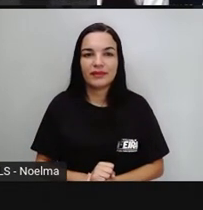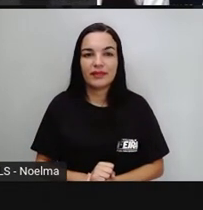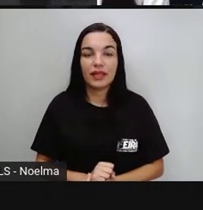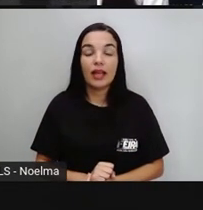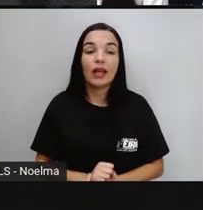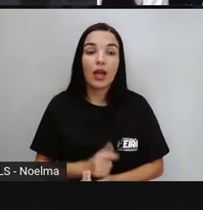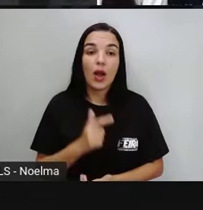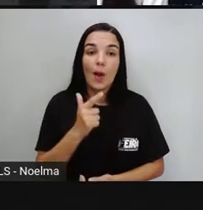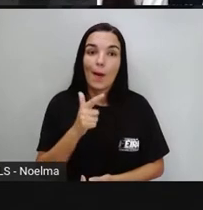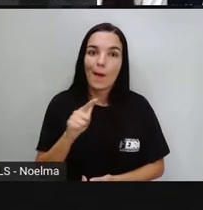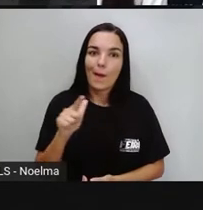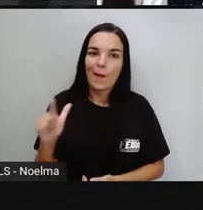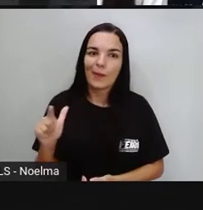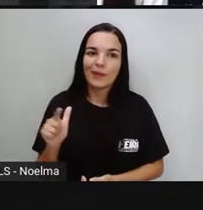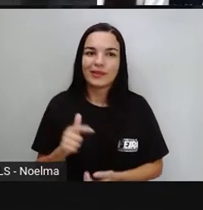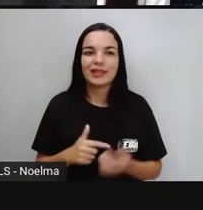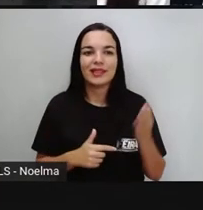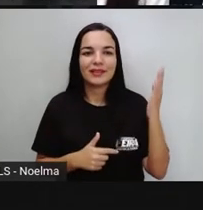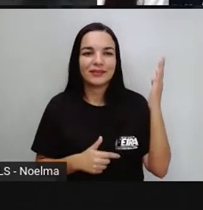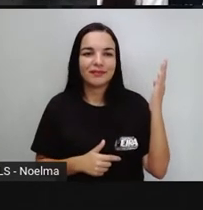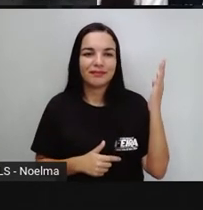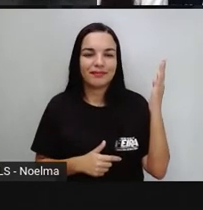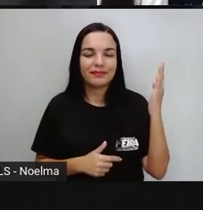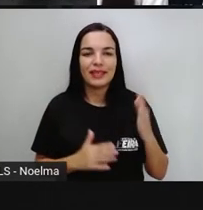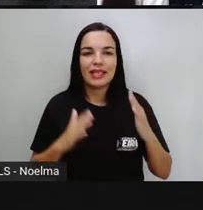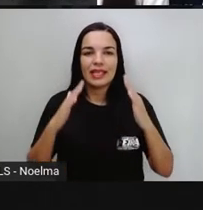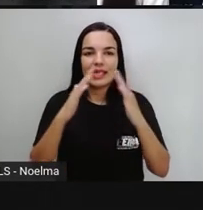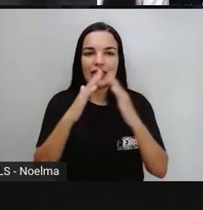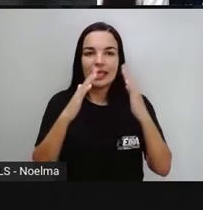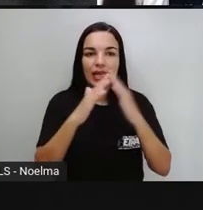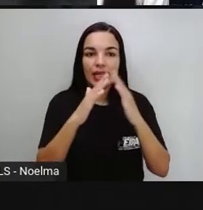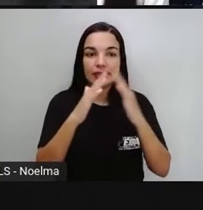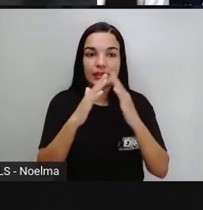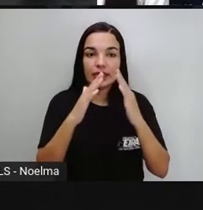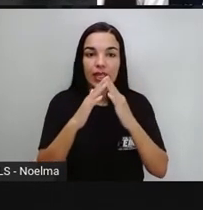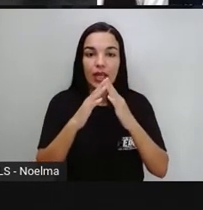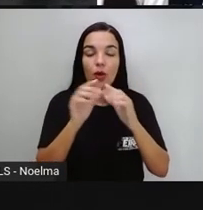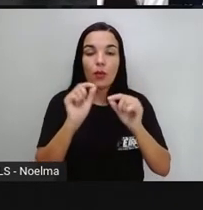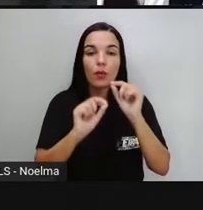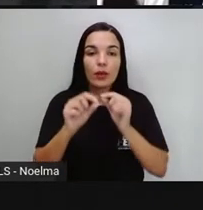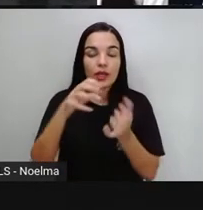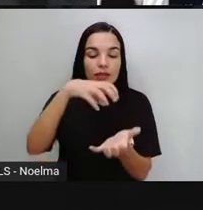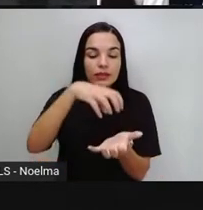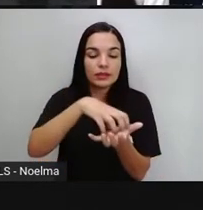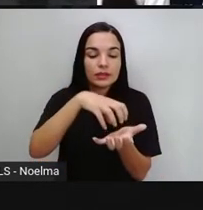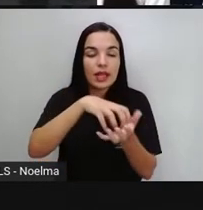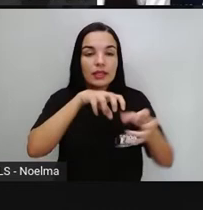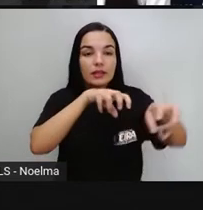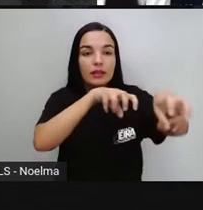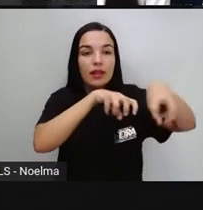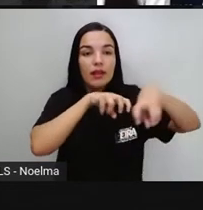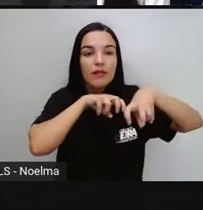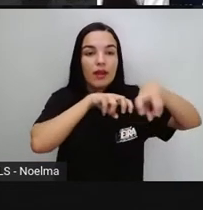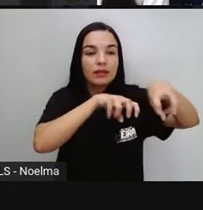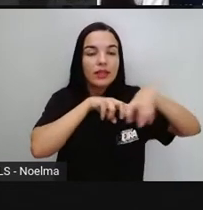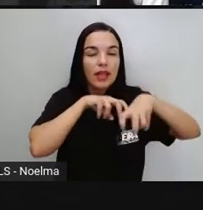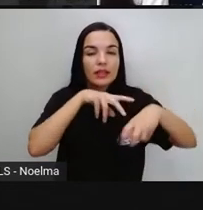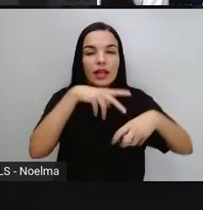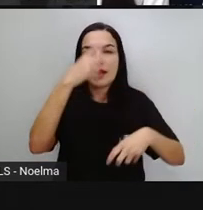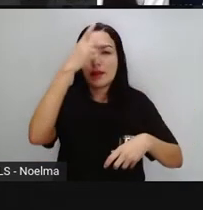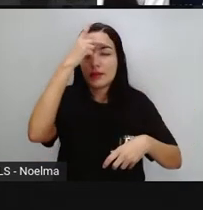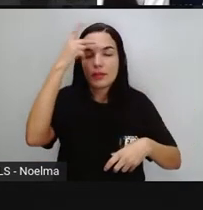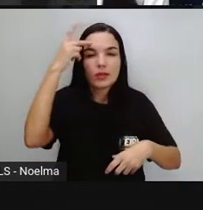Olha só o casarão Olhos d'Água, né? A sede aí da fazenda Olhos d'Água, por onde aí os tropeiros